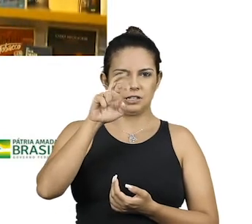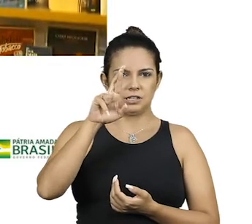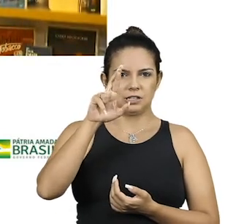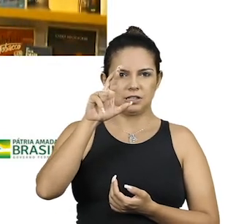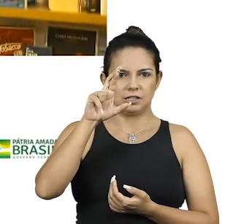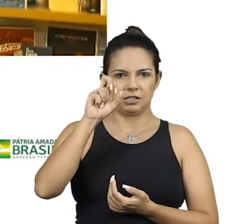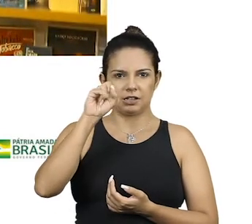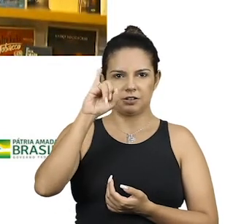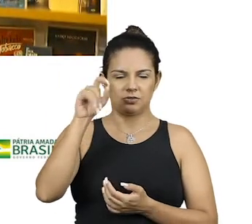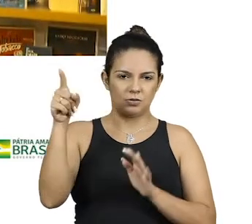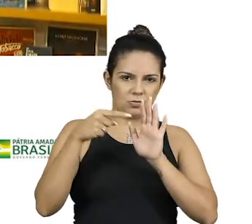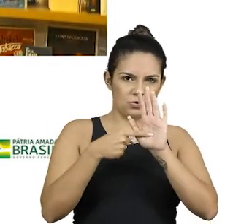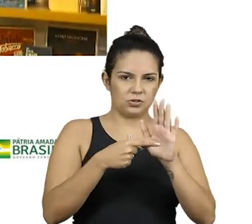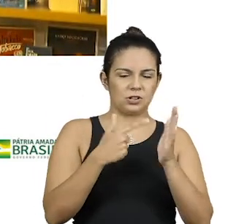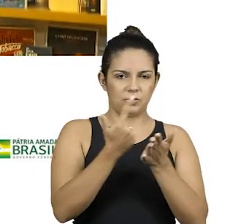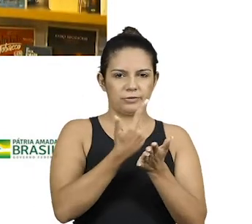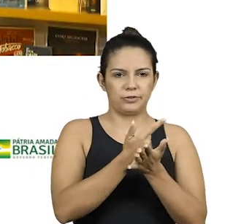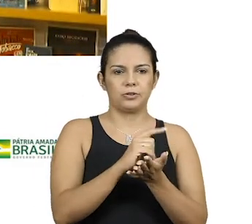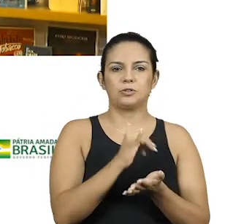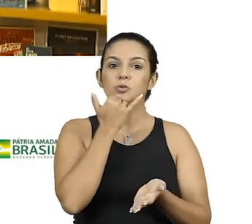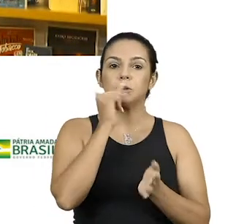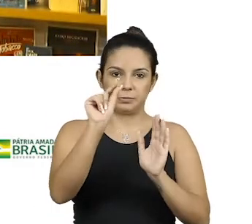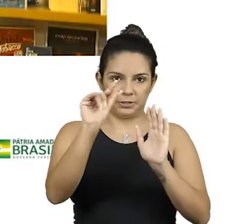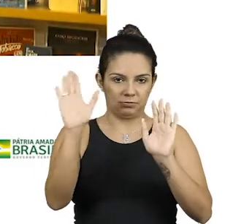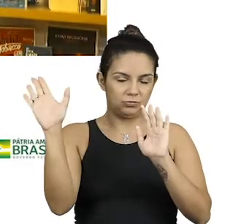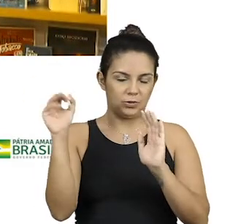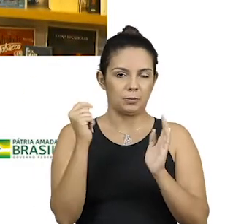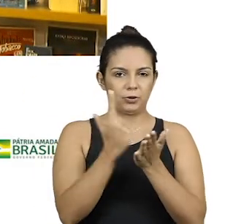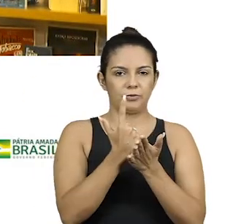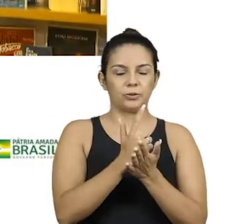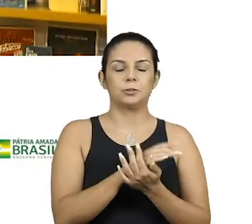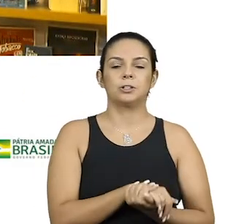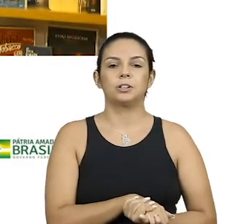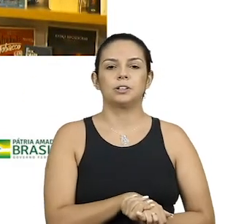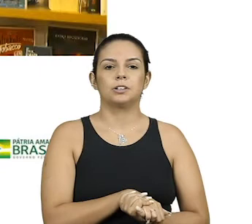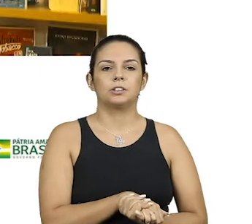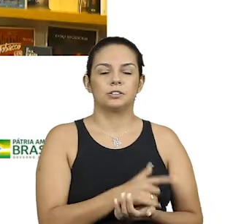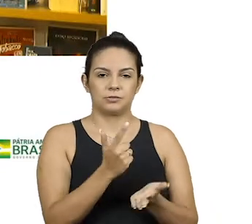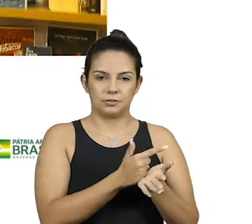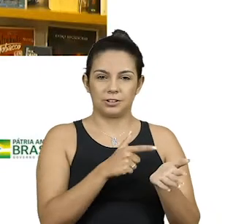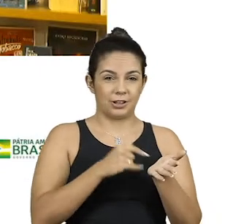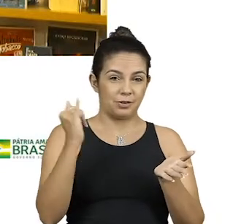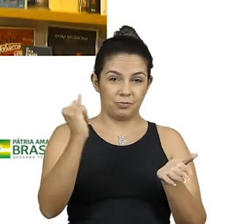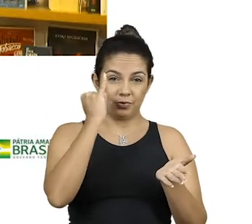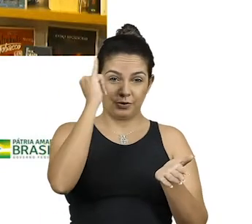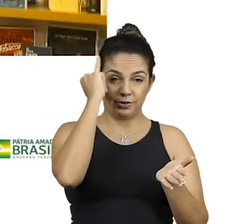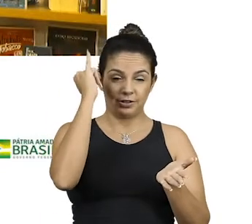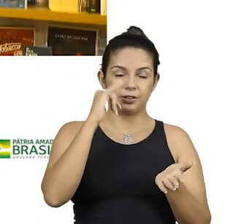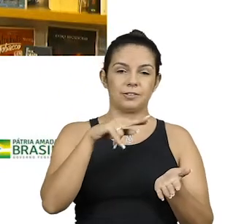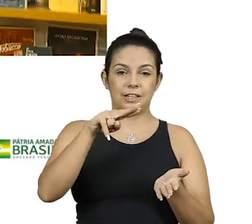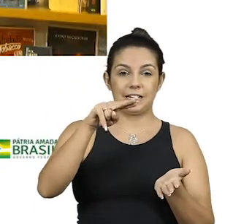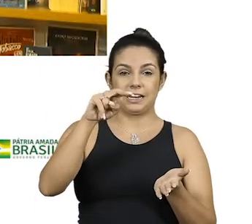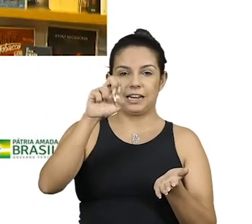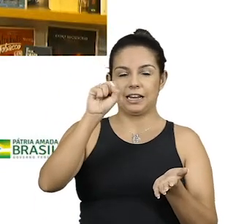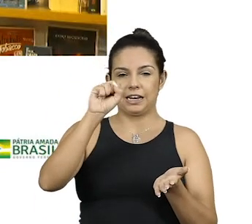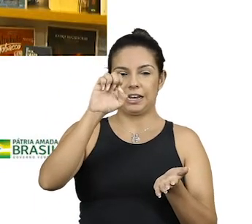para consultar o nome do autor. Desculpa, já volto aí. É um livro tão importante, Mércio Gomes.